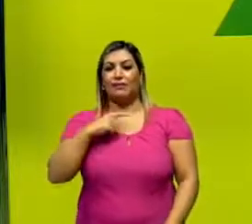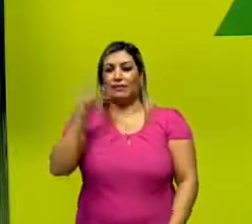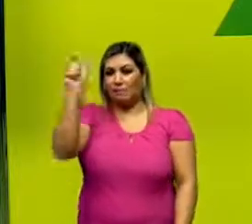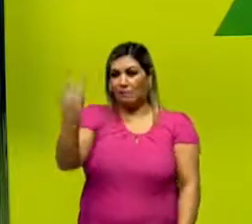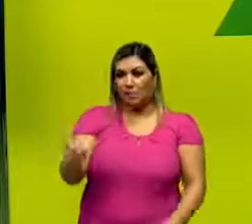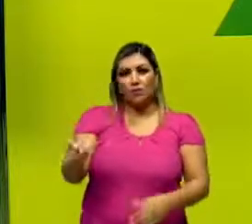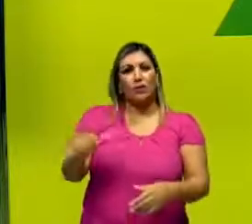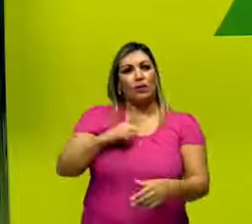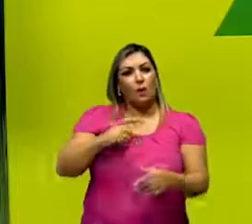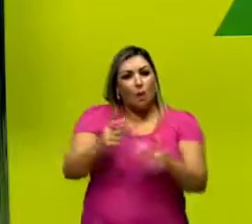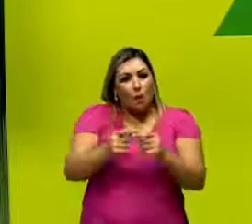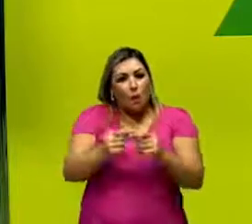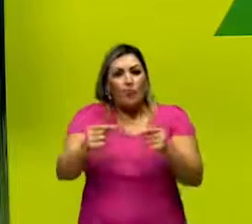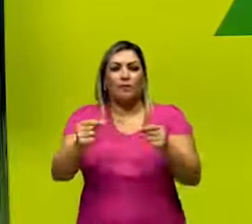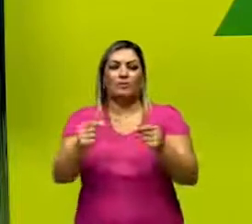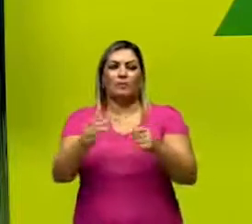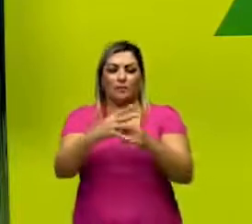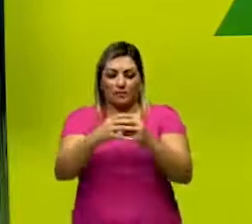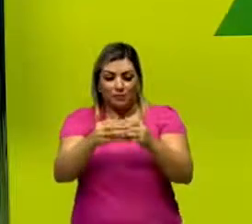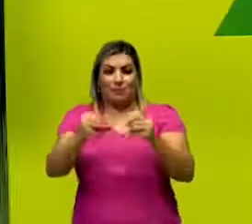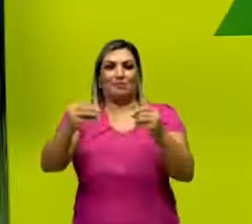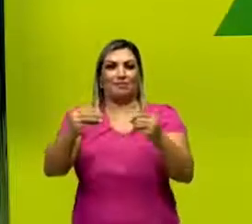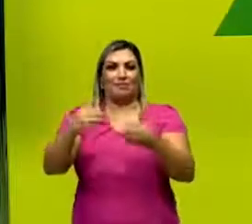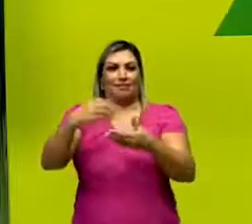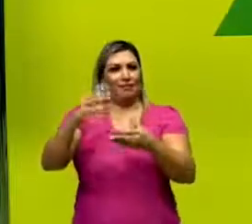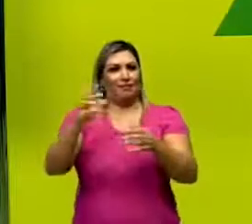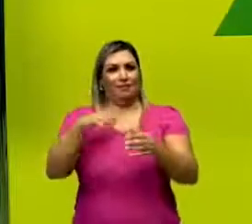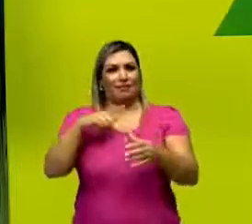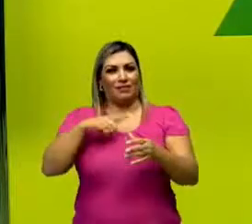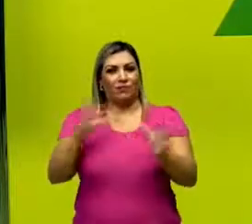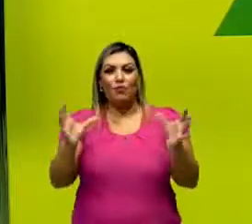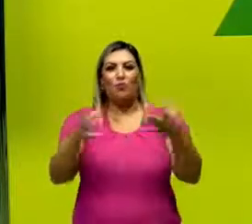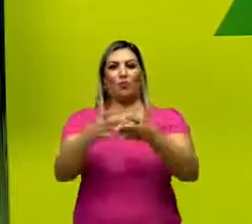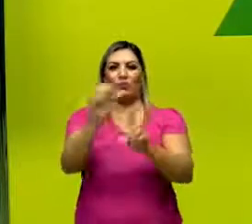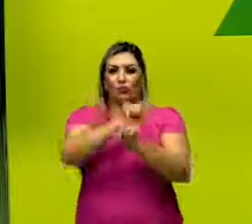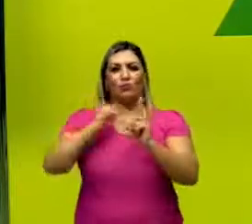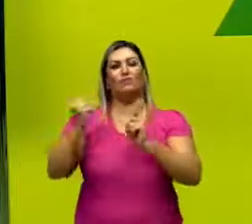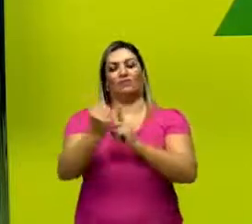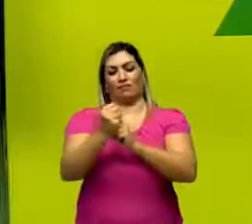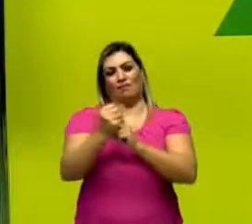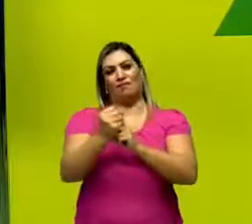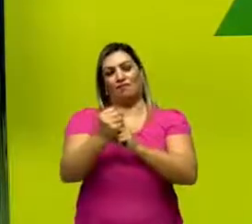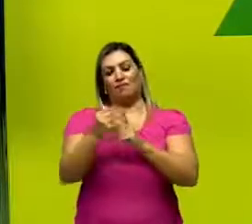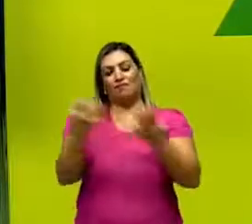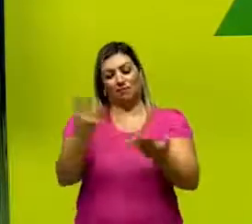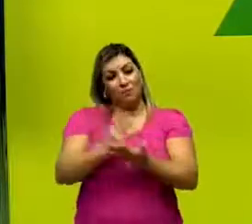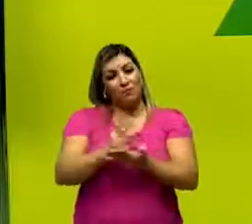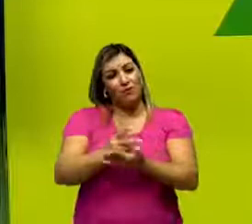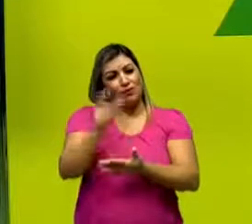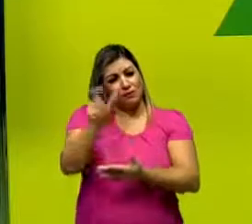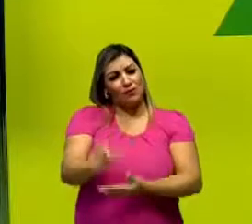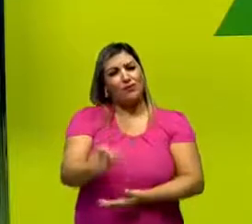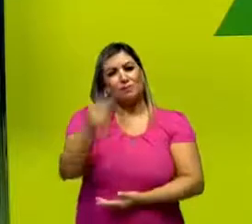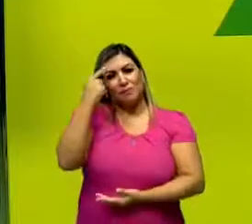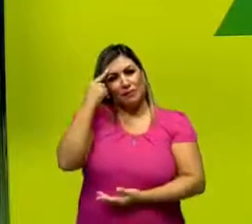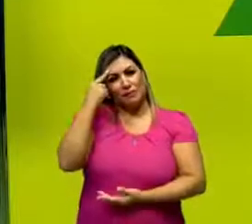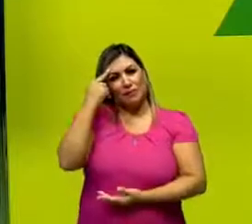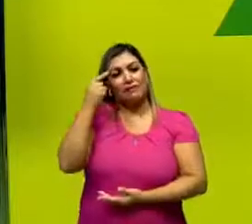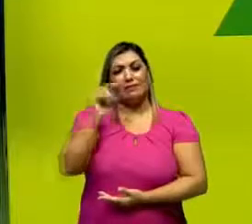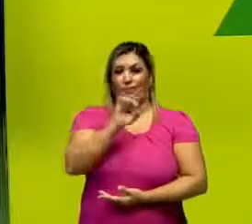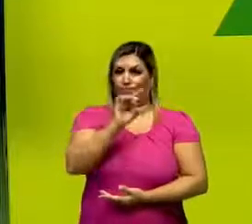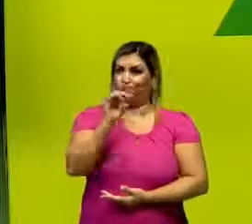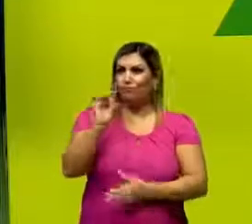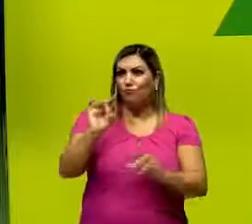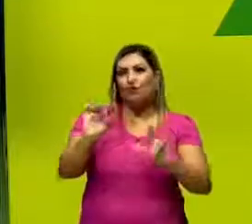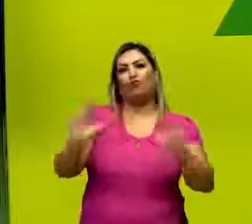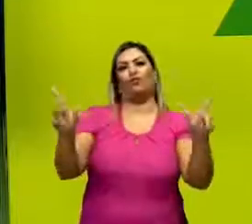pedacinho desse grande, ela é uma célula desse grande organismo, que é a sociedade. Então, mesmo que você tenha esse pensamento individual,